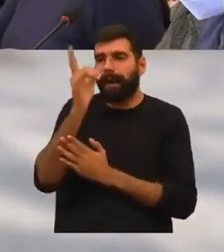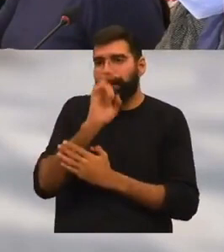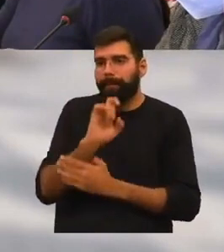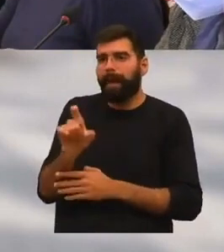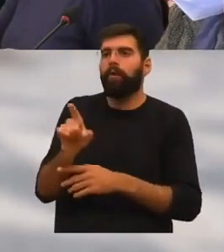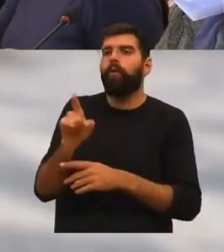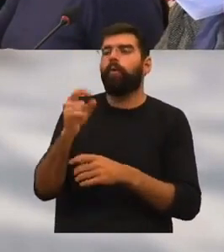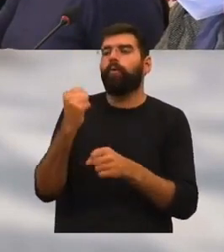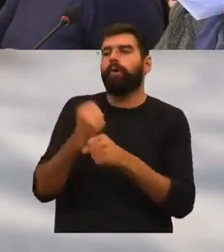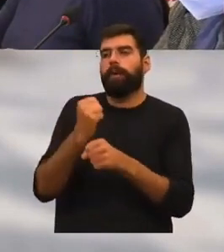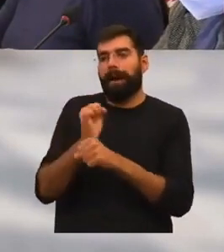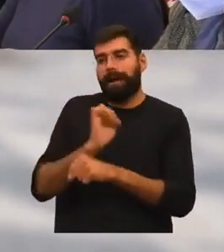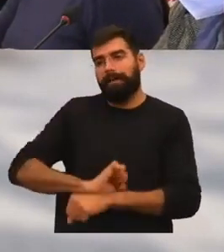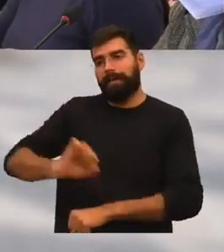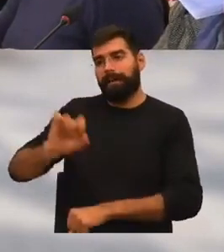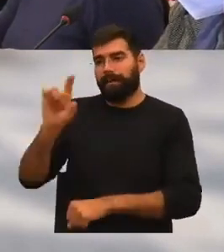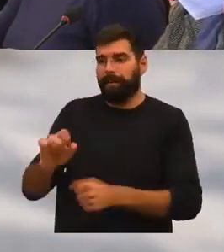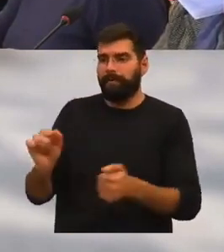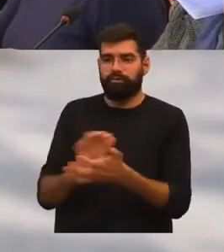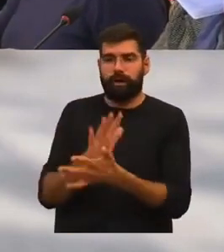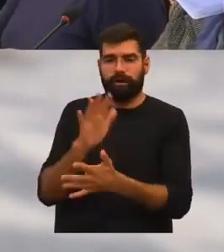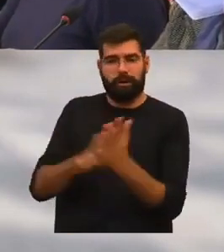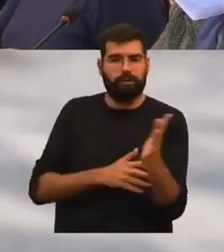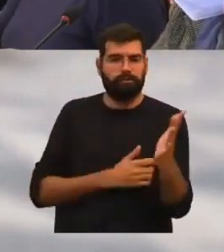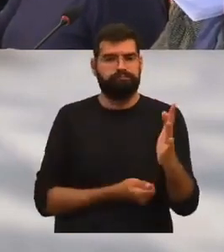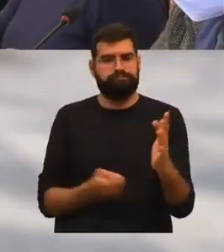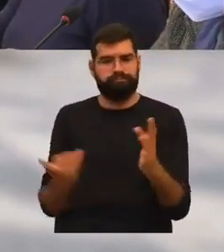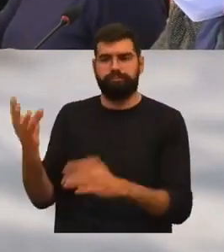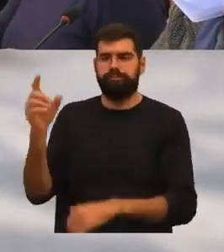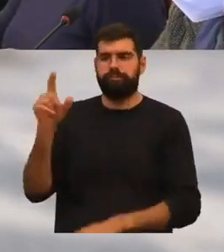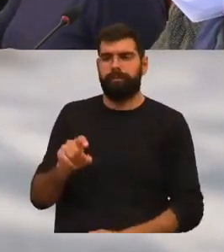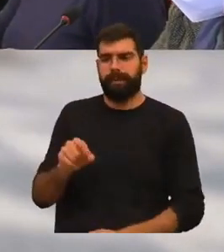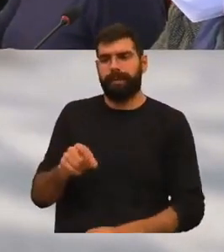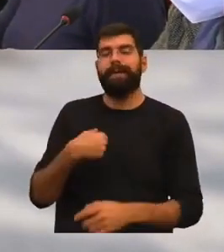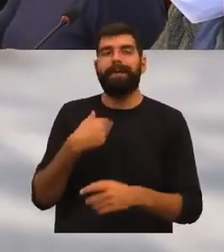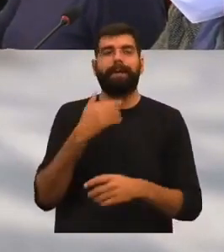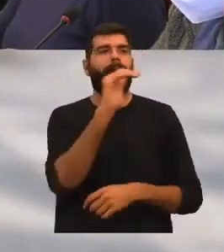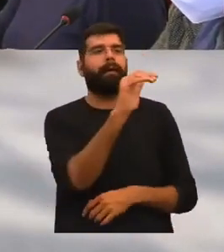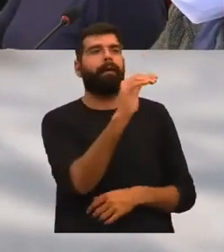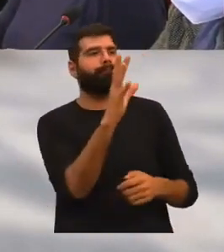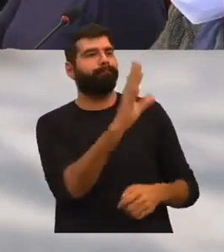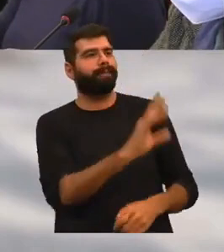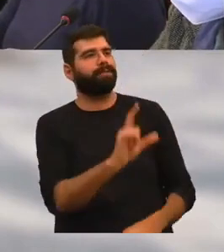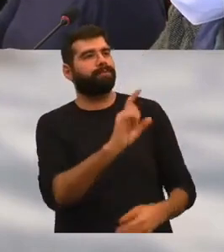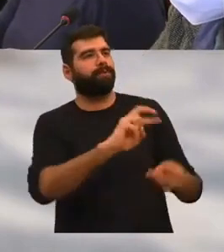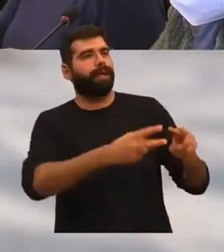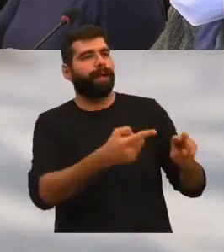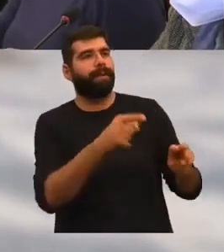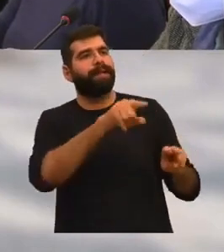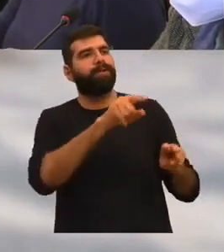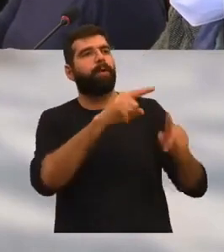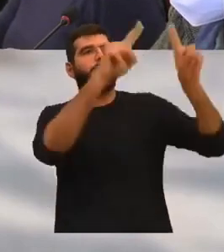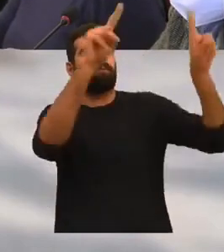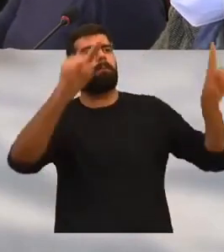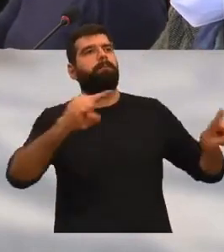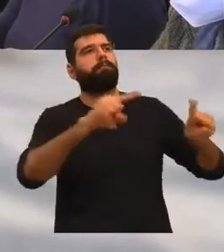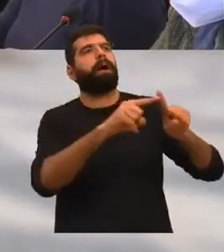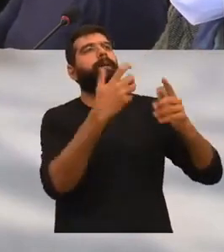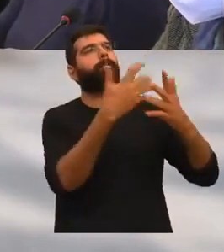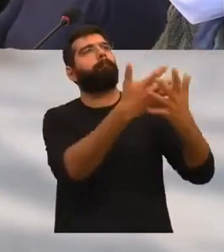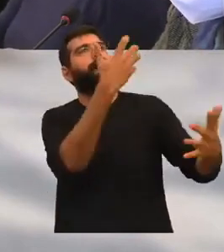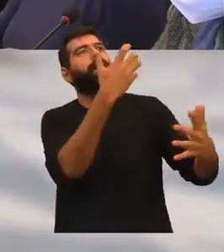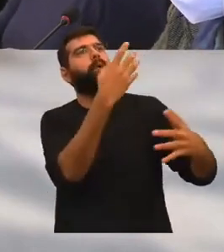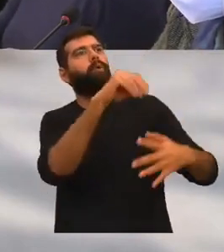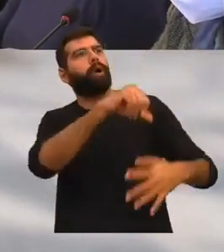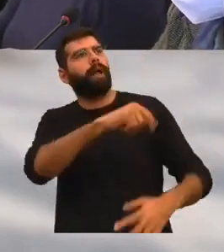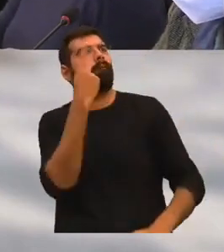literária, a rica produção jornalística de Mário Domingos, exortando a Câmara Municipal de Lisboa, não apenas a instalar uma placa evocativa no local